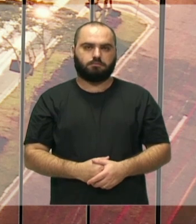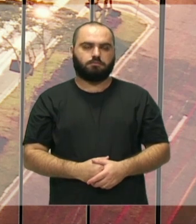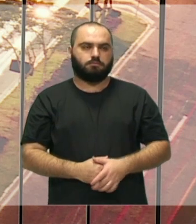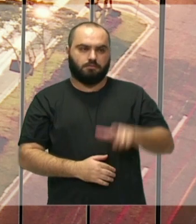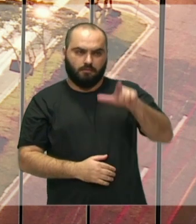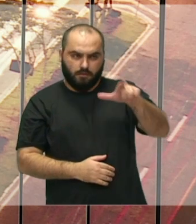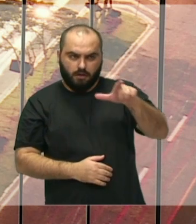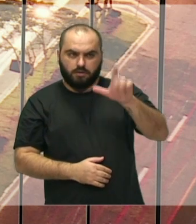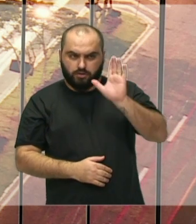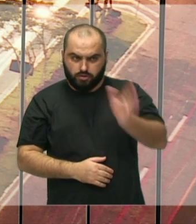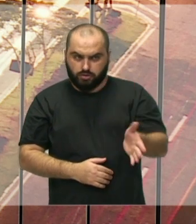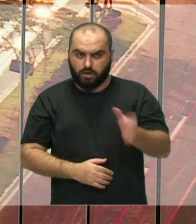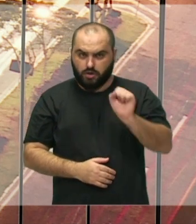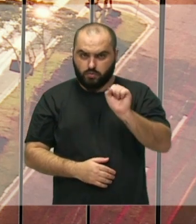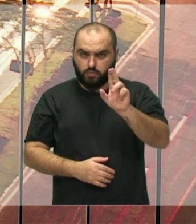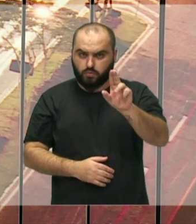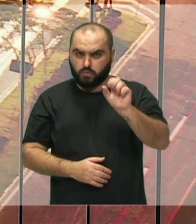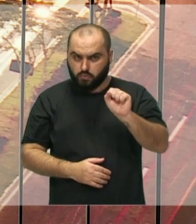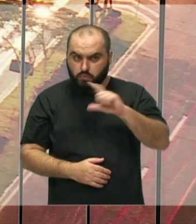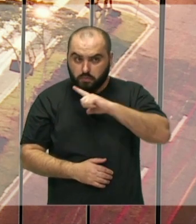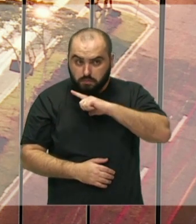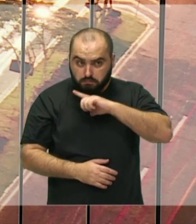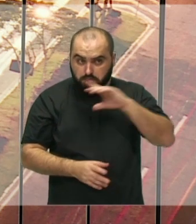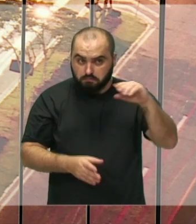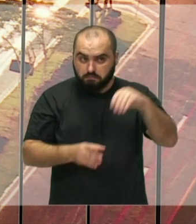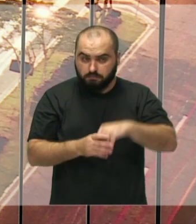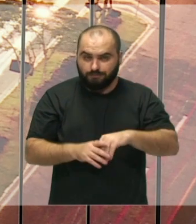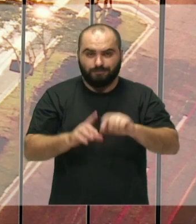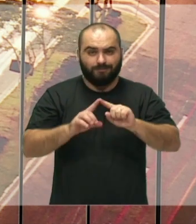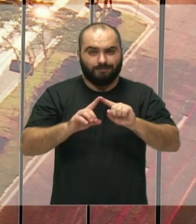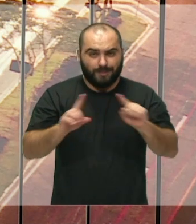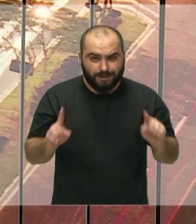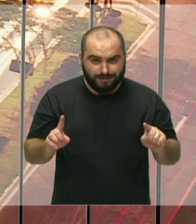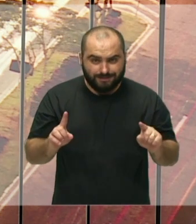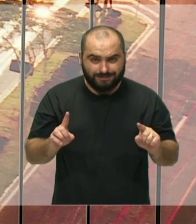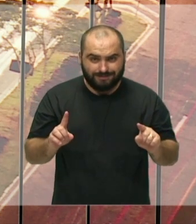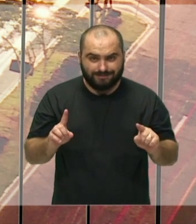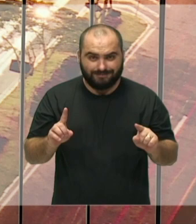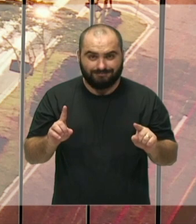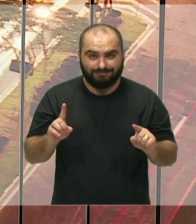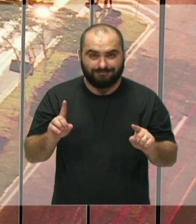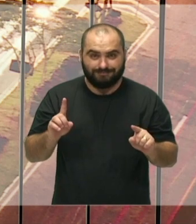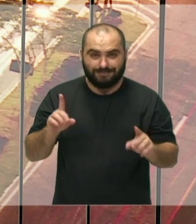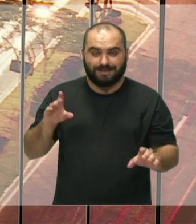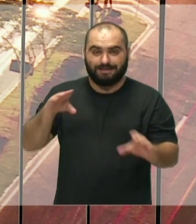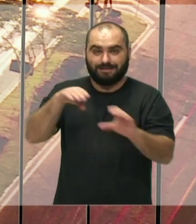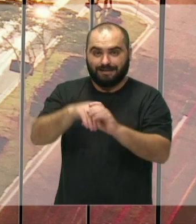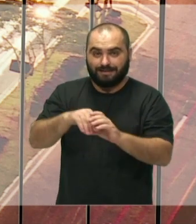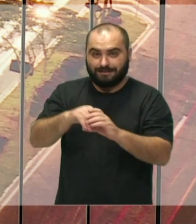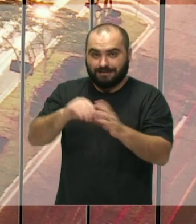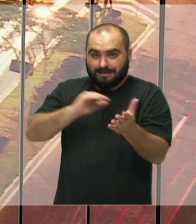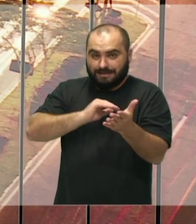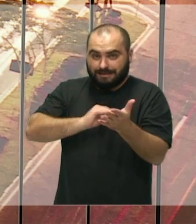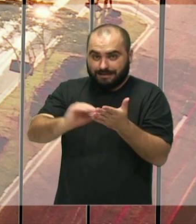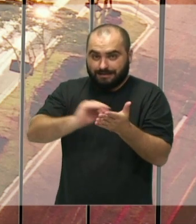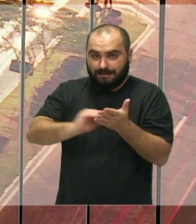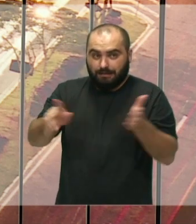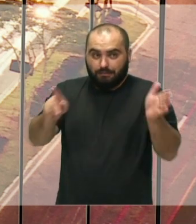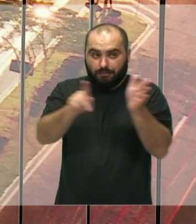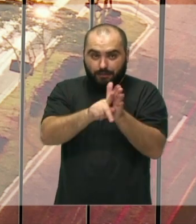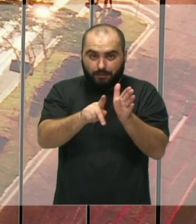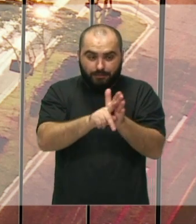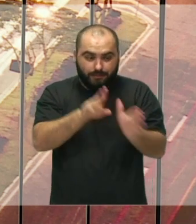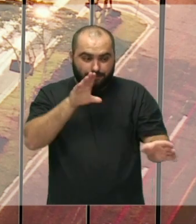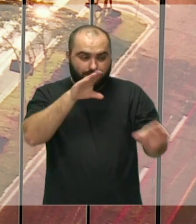já estão previstos no SUS, né, vereadora? Mas, levando para a Secretaria Municipal de Educação, para a rede de ensino,